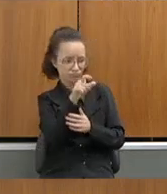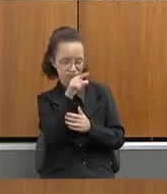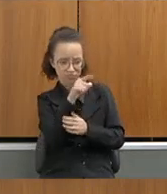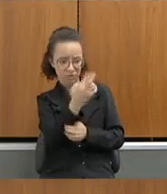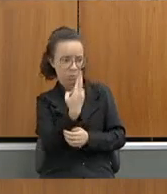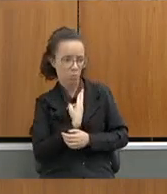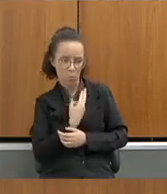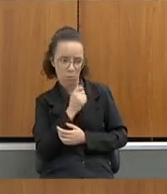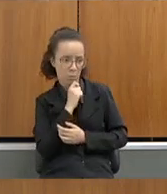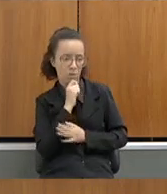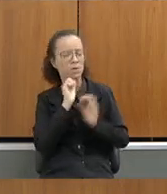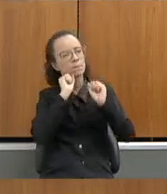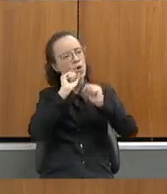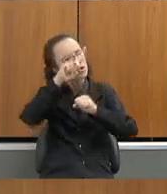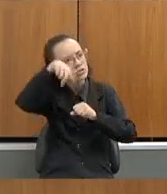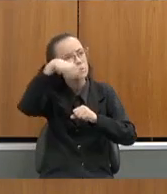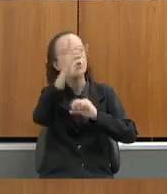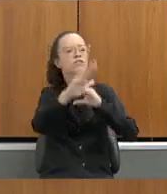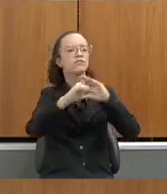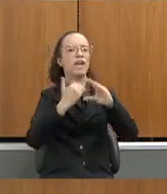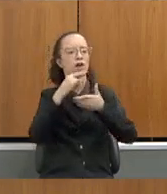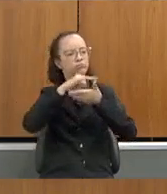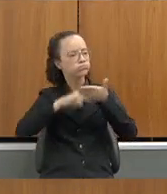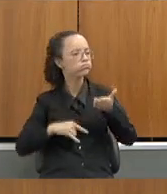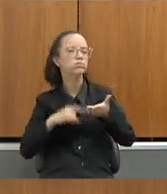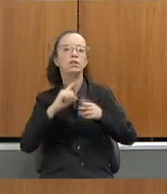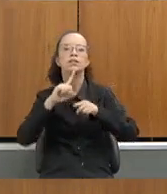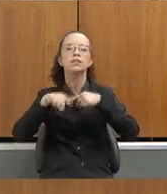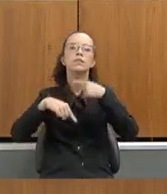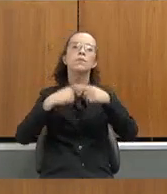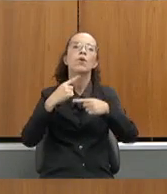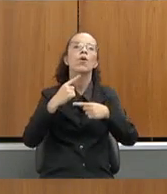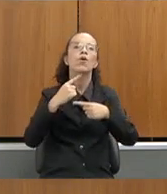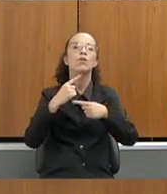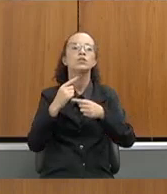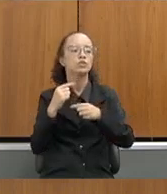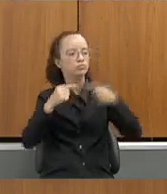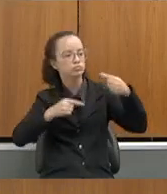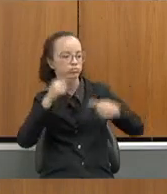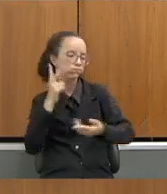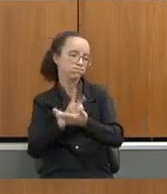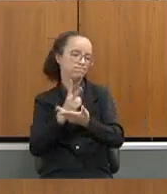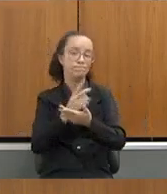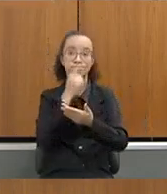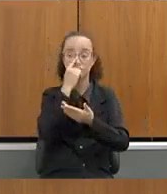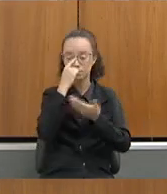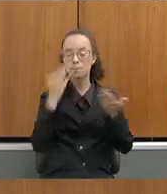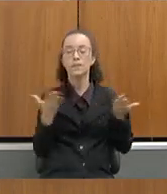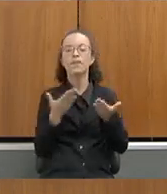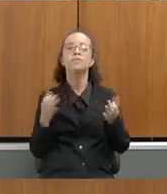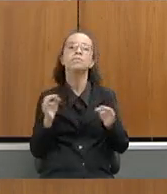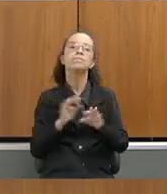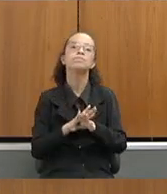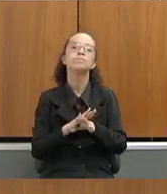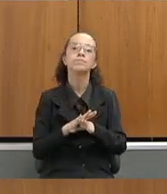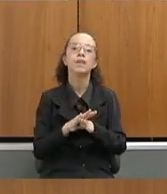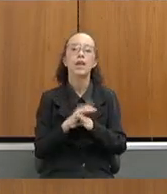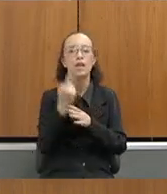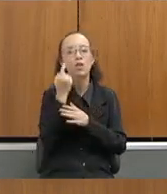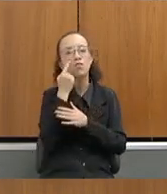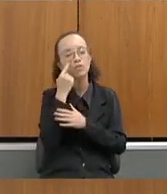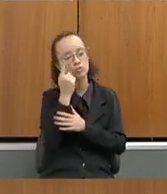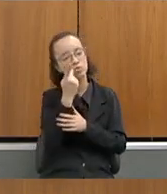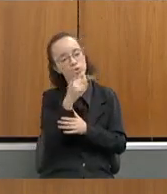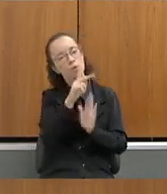pode nos encaminhar, nós teremos condições de continuar a fazer as discussões. Para finalizar, eu vi mesmo o seu plano